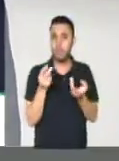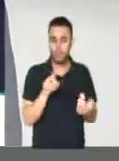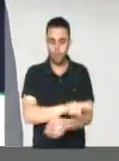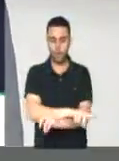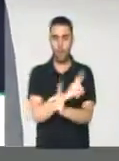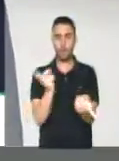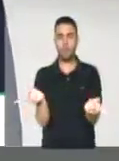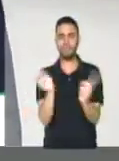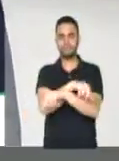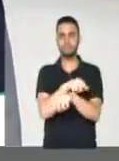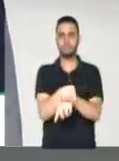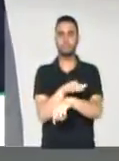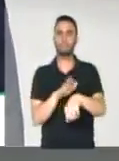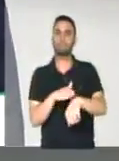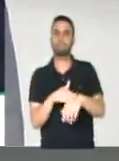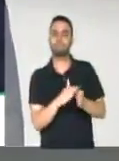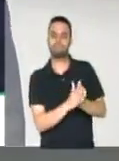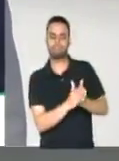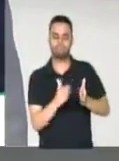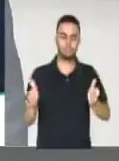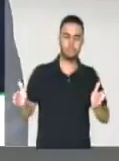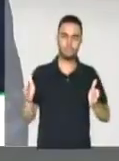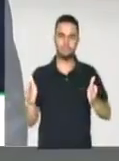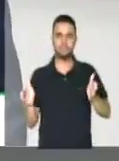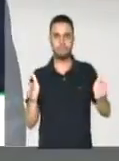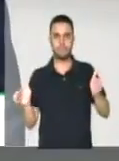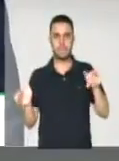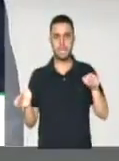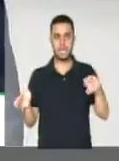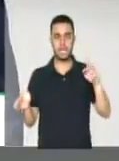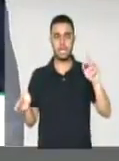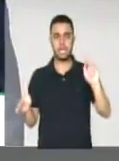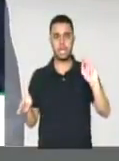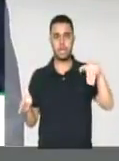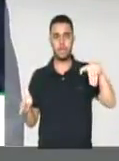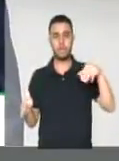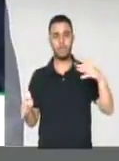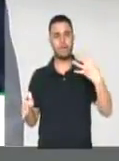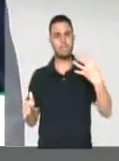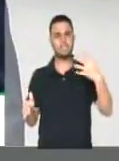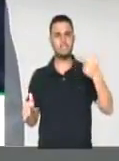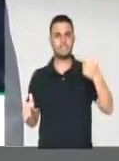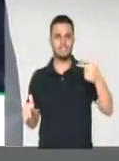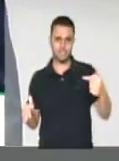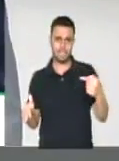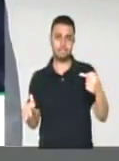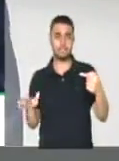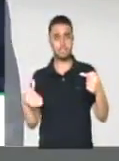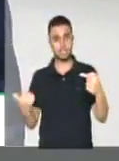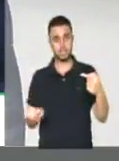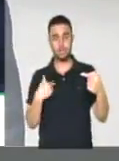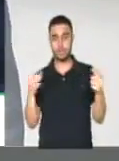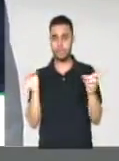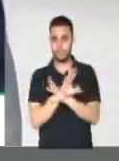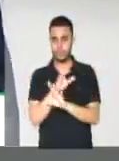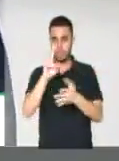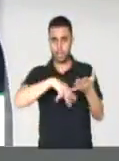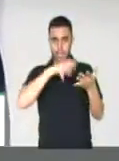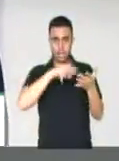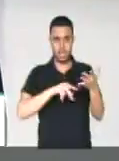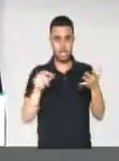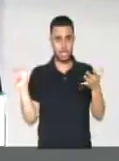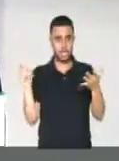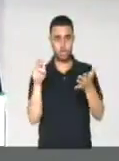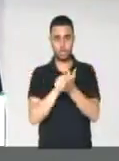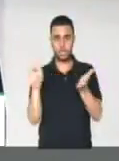respeito a esse trecho, no quilômetro 490 e 27. E eu concluo com a leitura do que